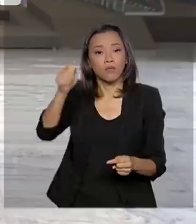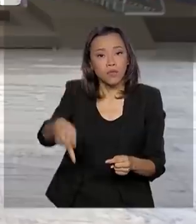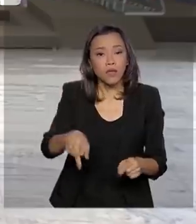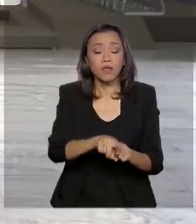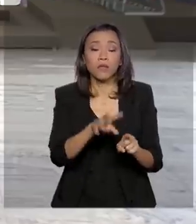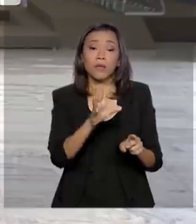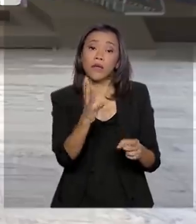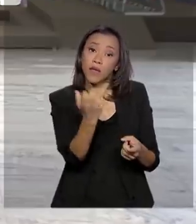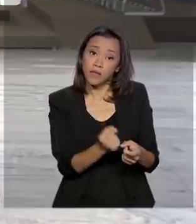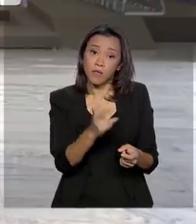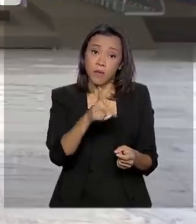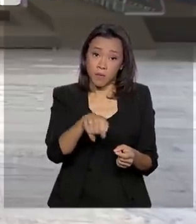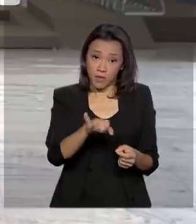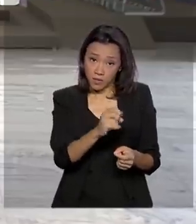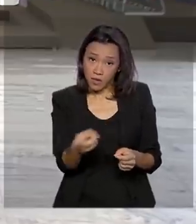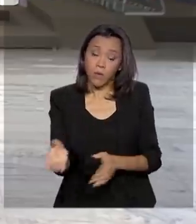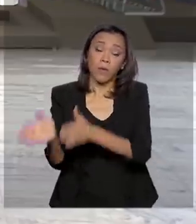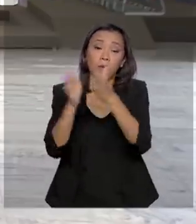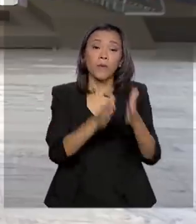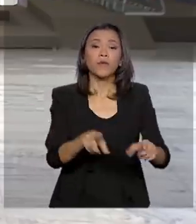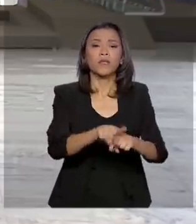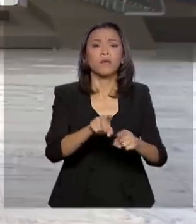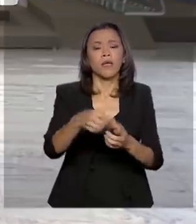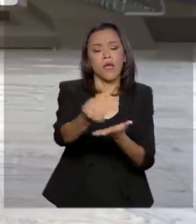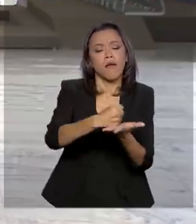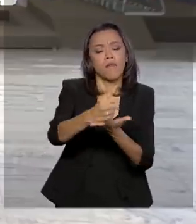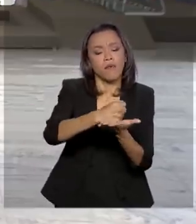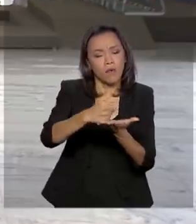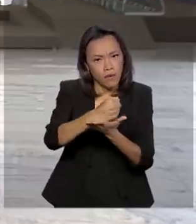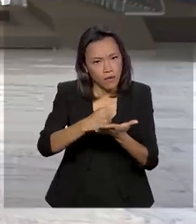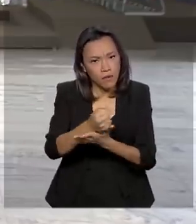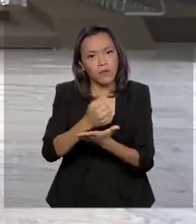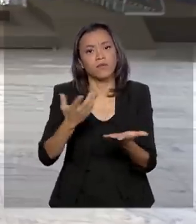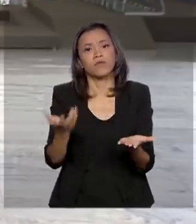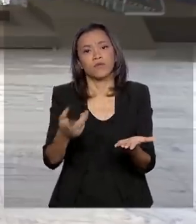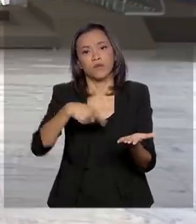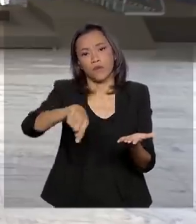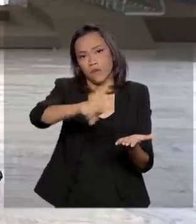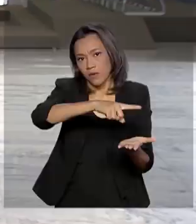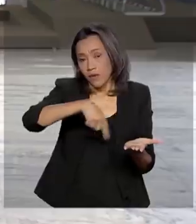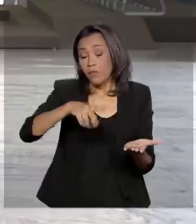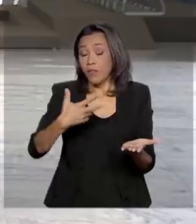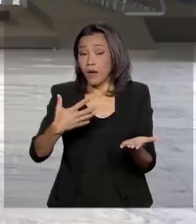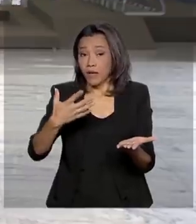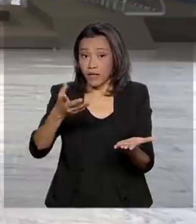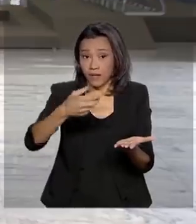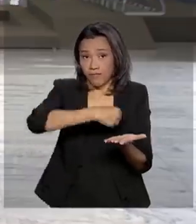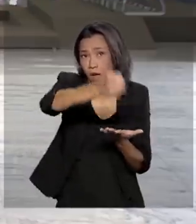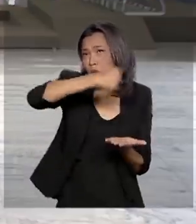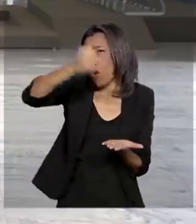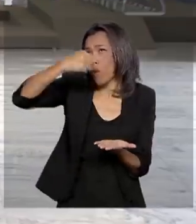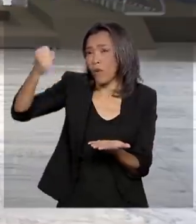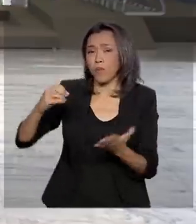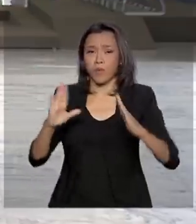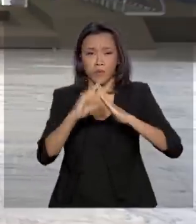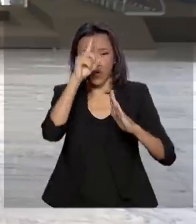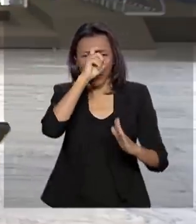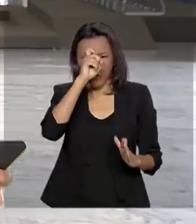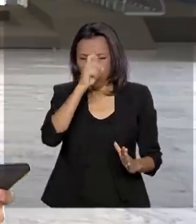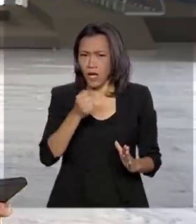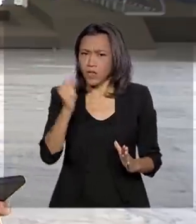facilitar a importação de medicamentos e produtos hospitalares para garantir abastecimento dos centros de saúde em todo o país.